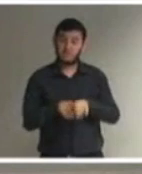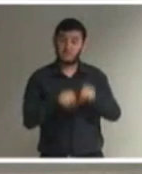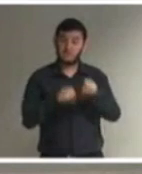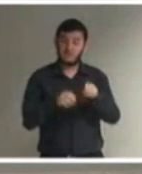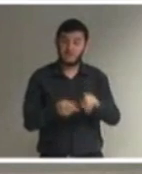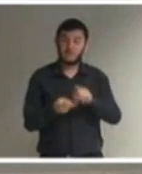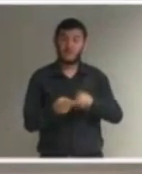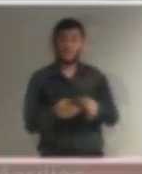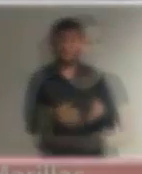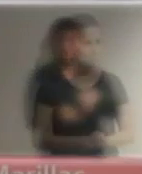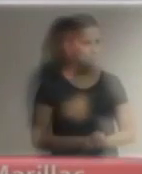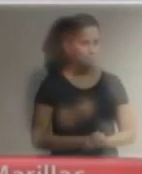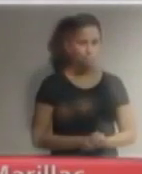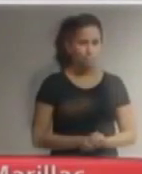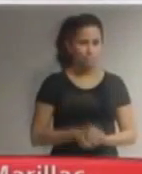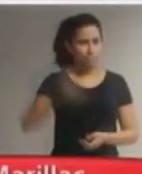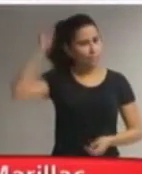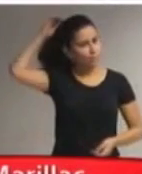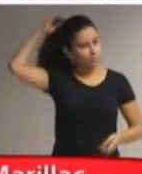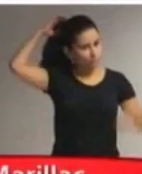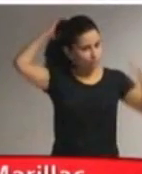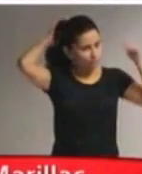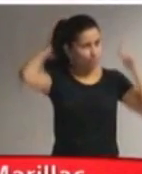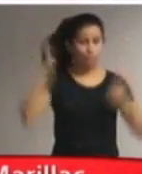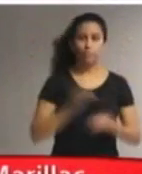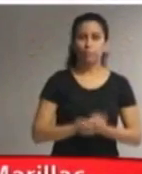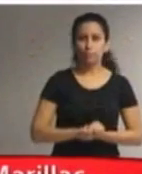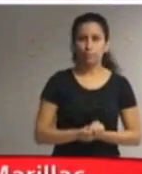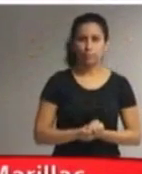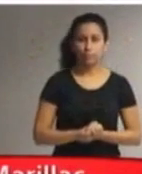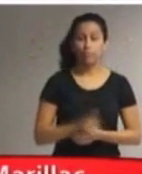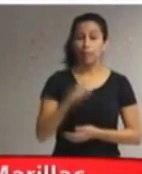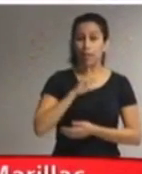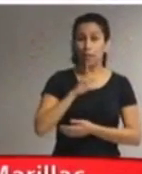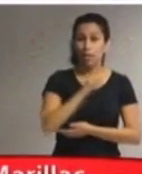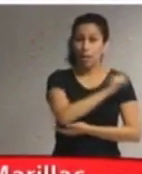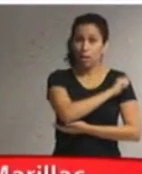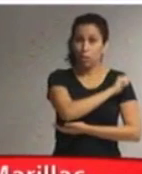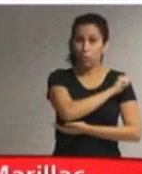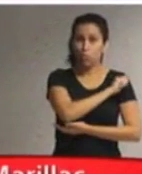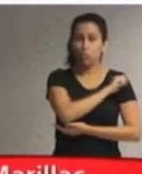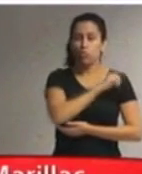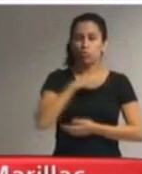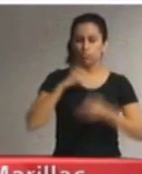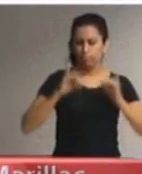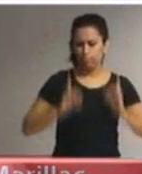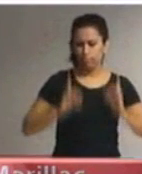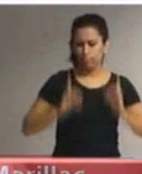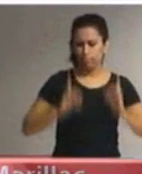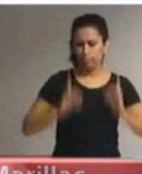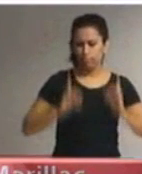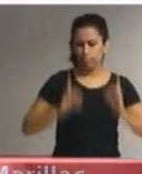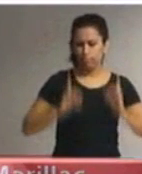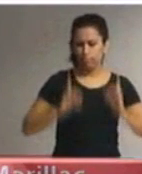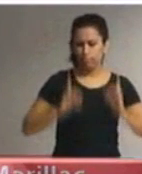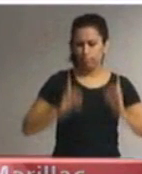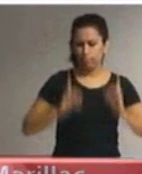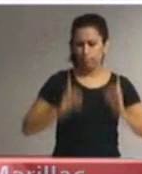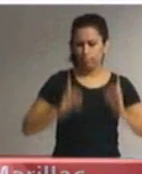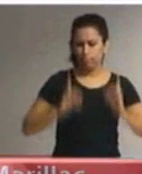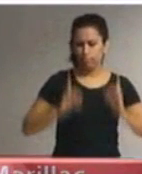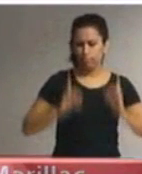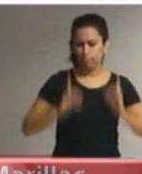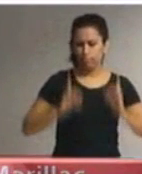disso que falamos o tempo todo. Para receber alunos com deficiência em ambientes educacionais comuns, Luísa de